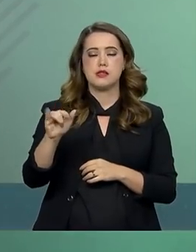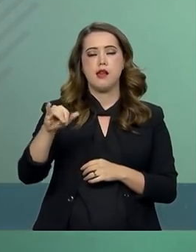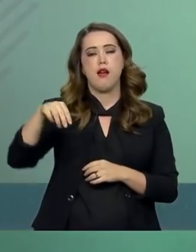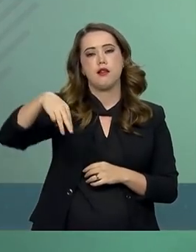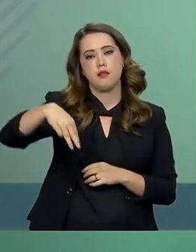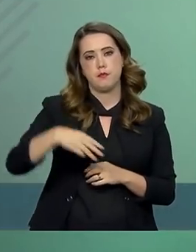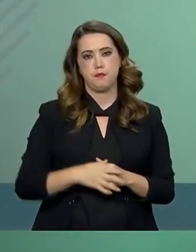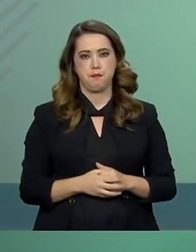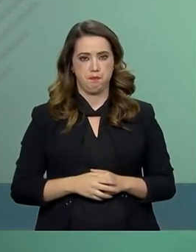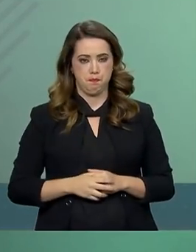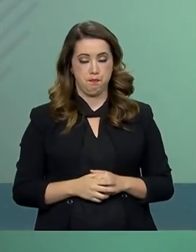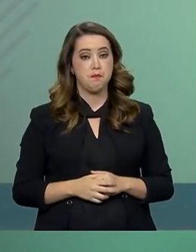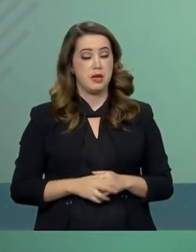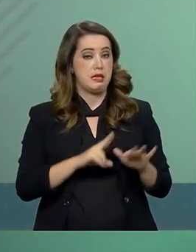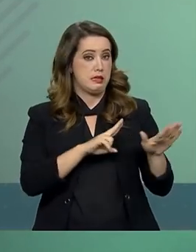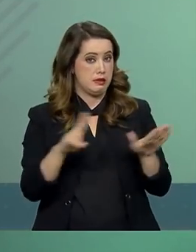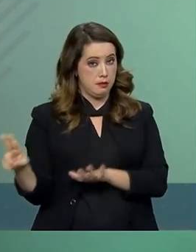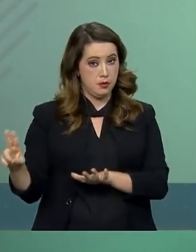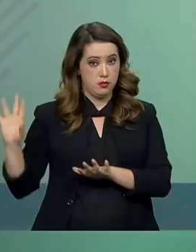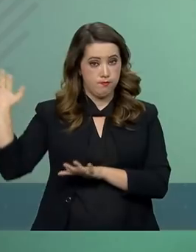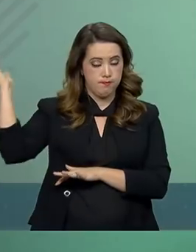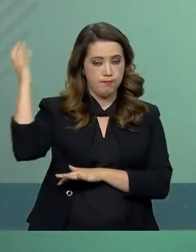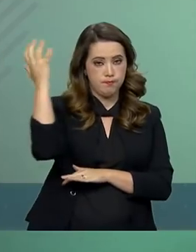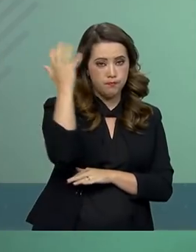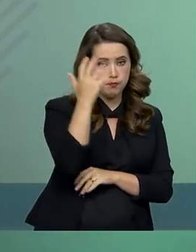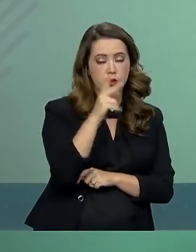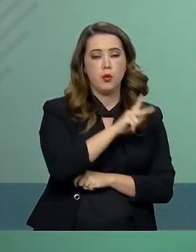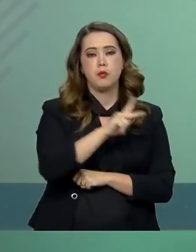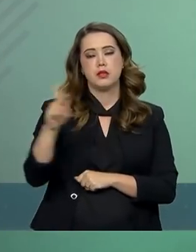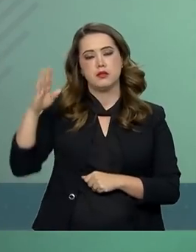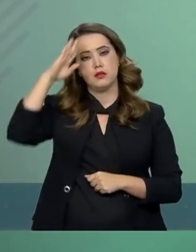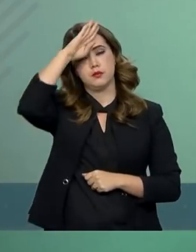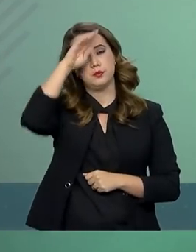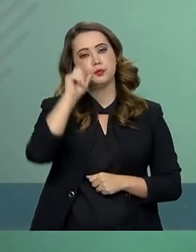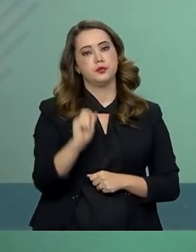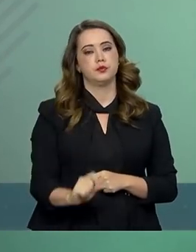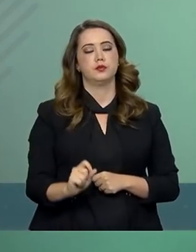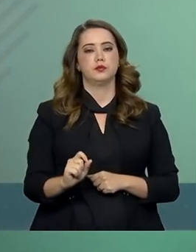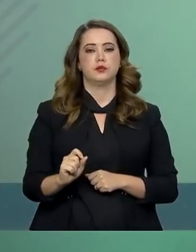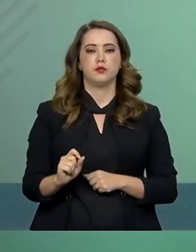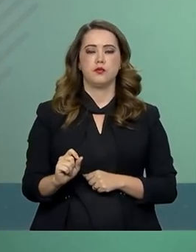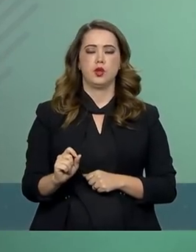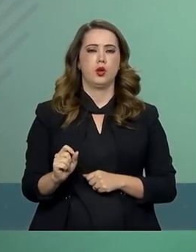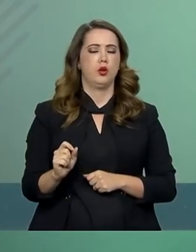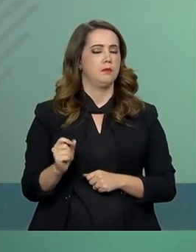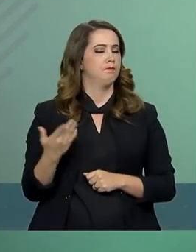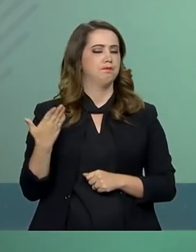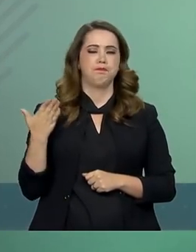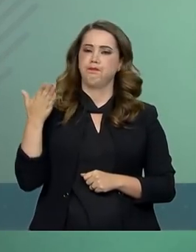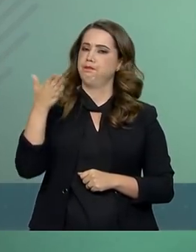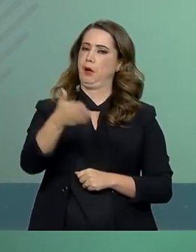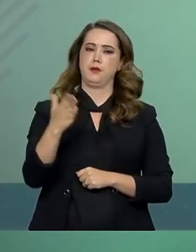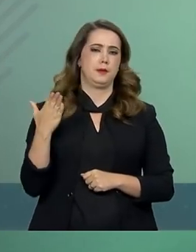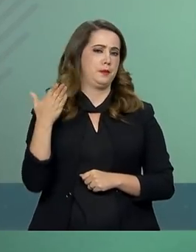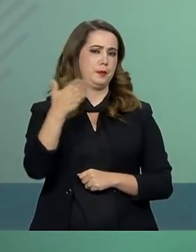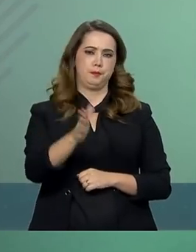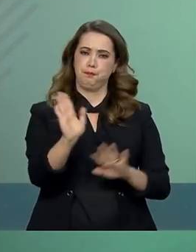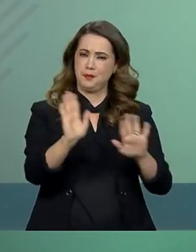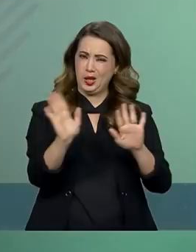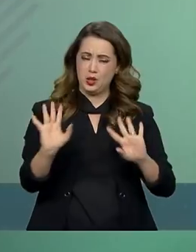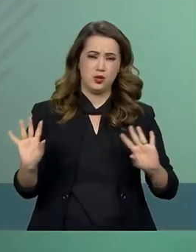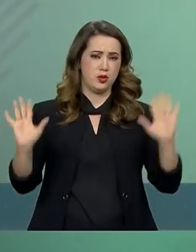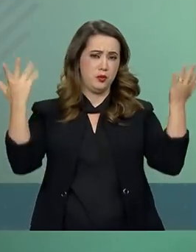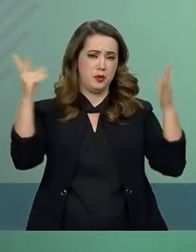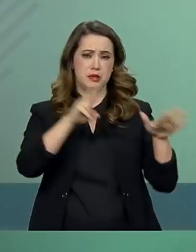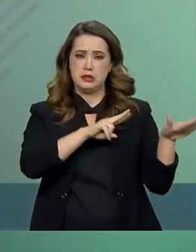Semana do Meio Ambiente. O presidente Jair Bolsonaro não participará das comemorações